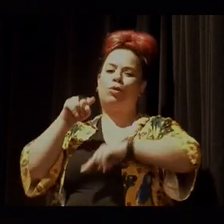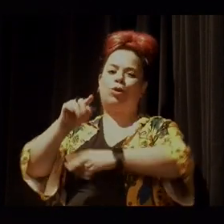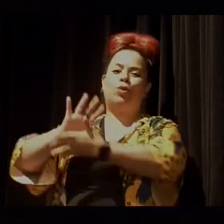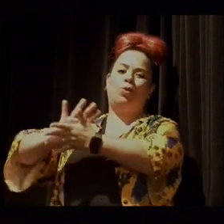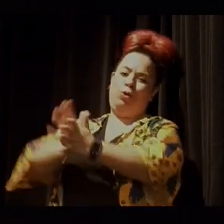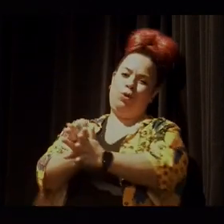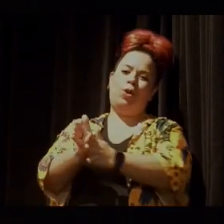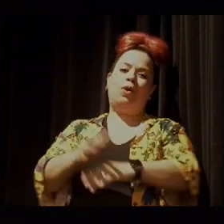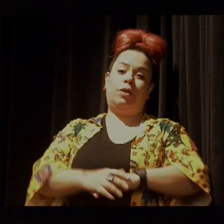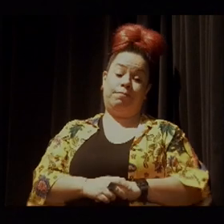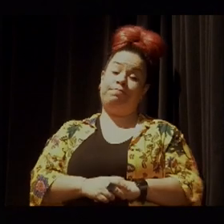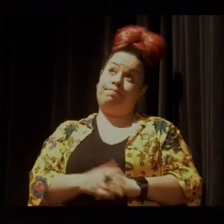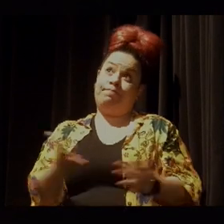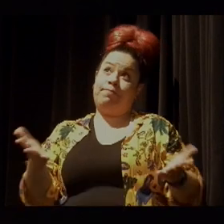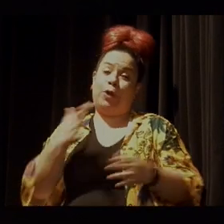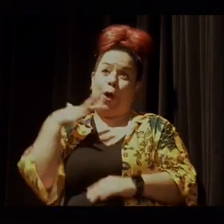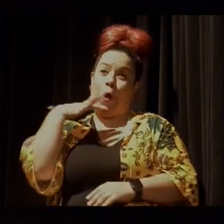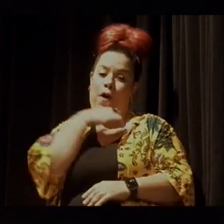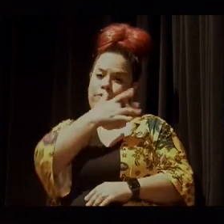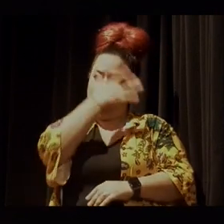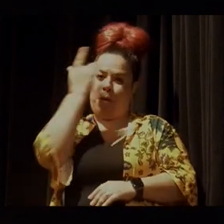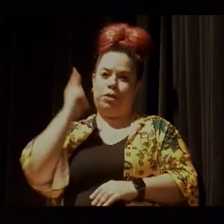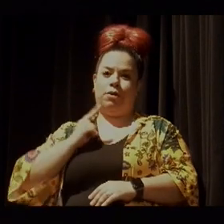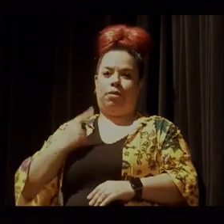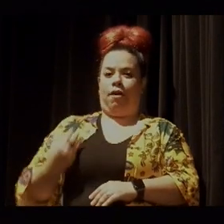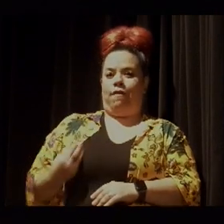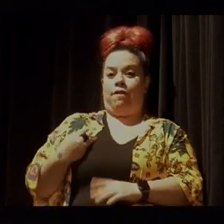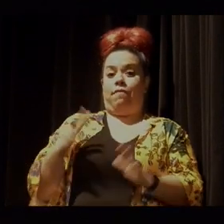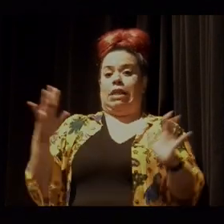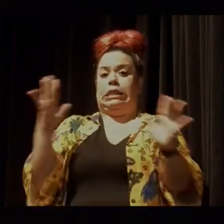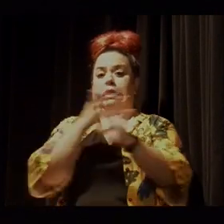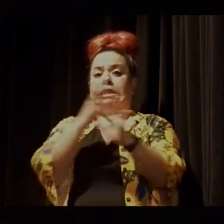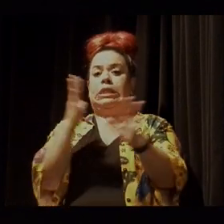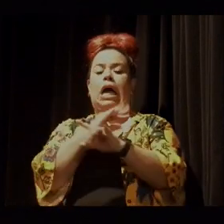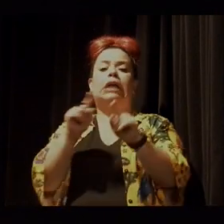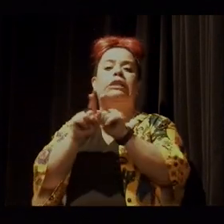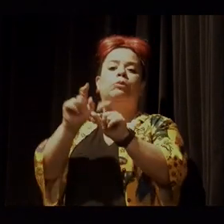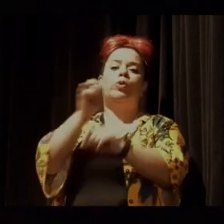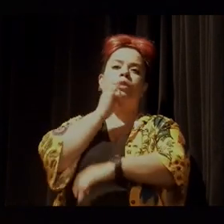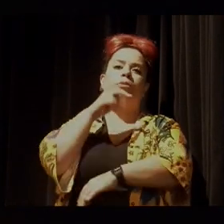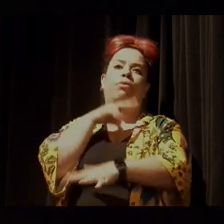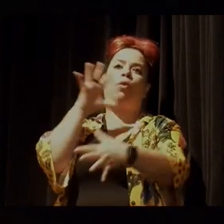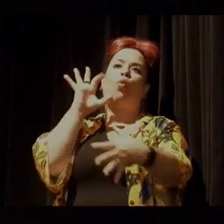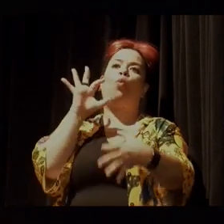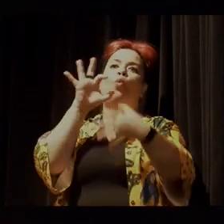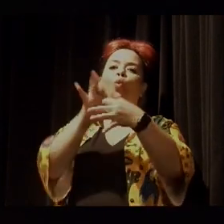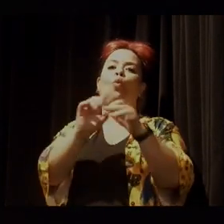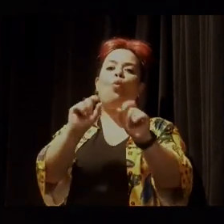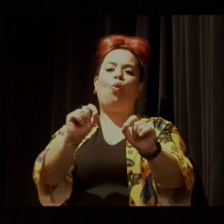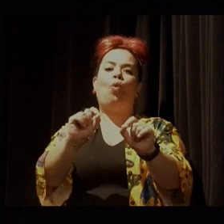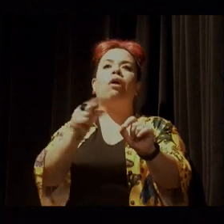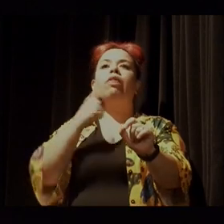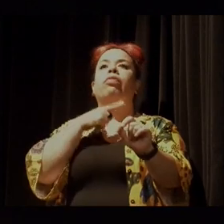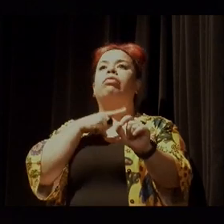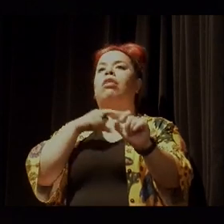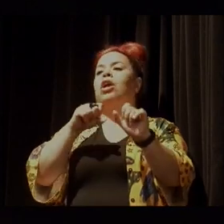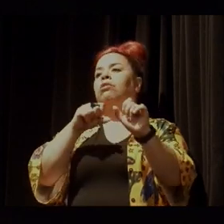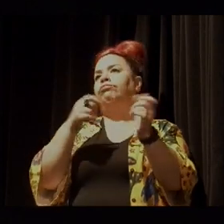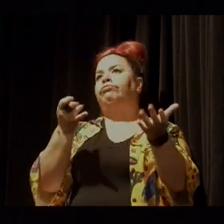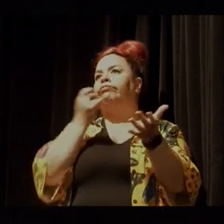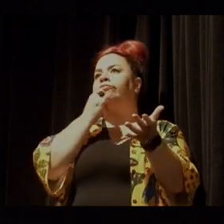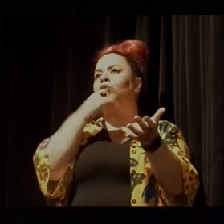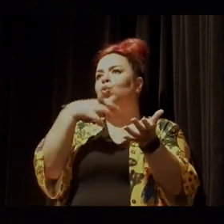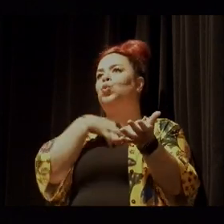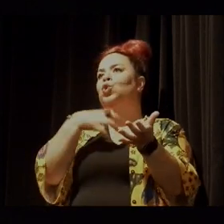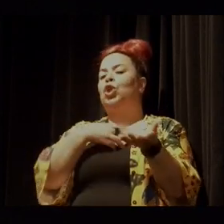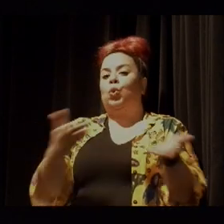Obviamente que, para quem vive numa grande cidade, que, para quem está associado a um sistema como o que a gente